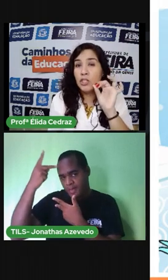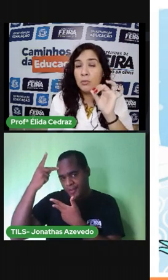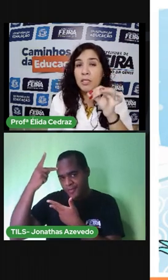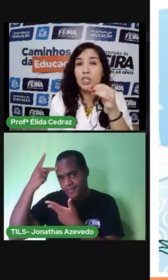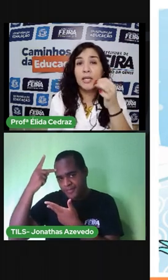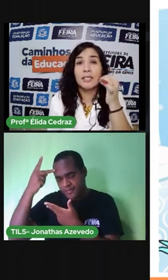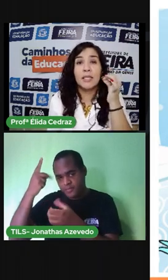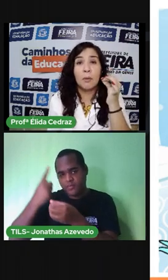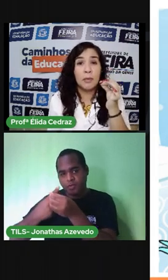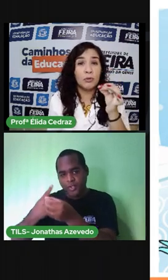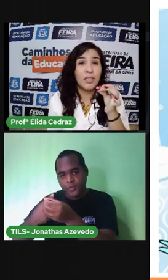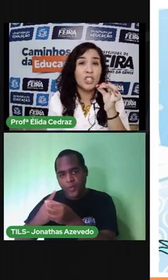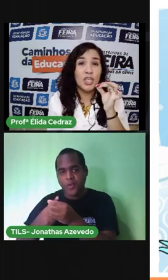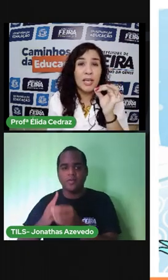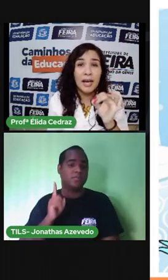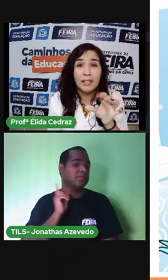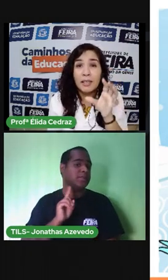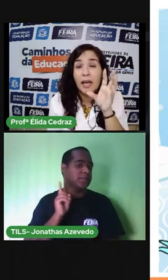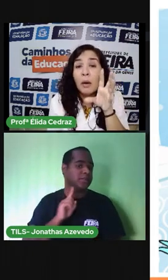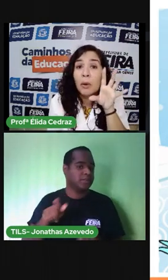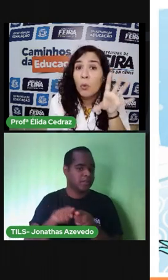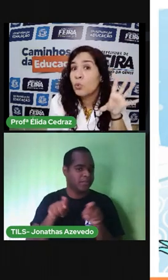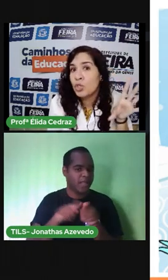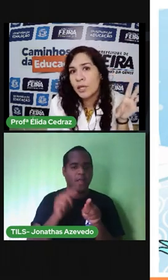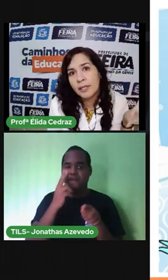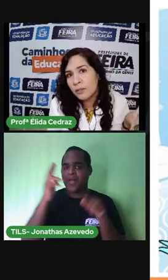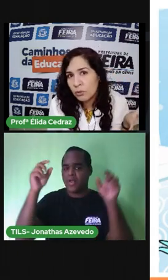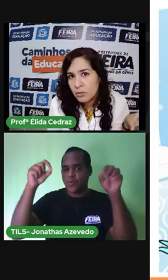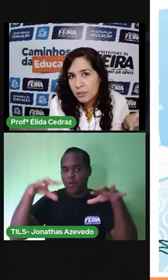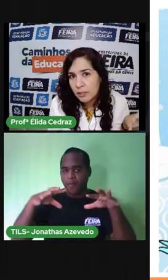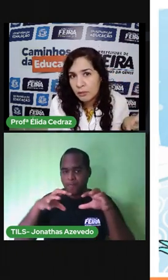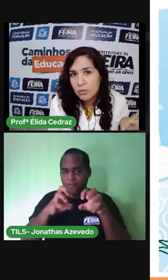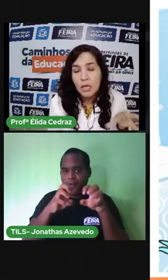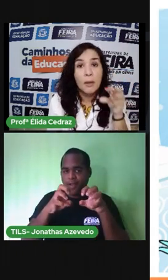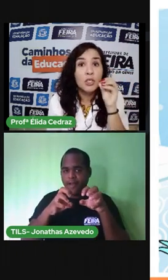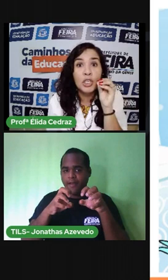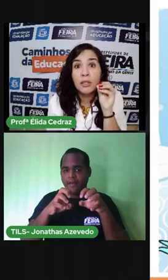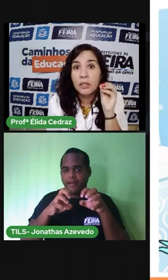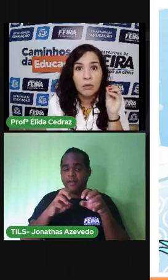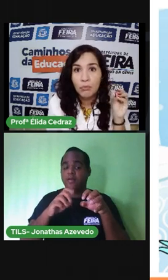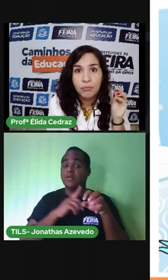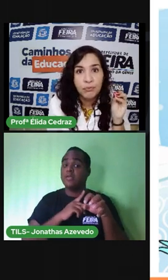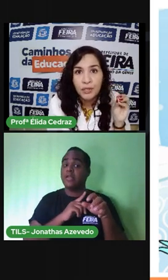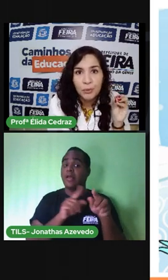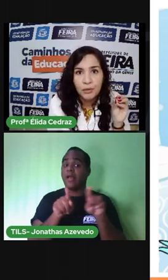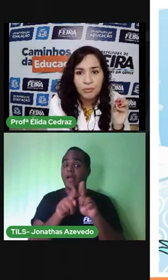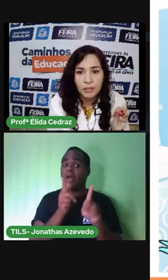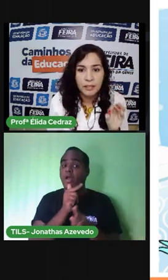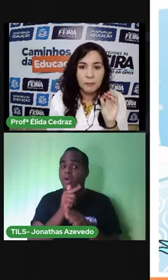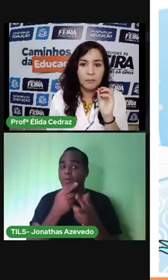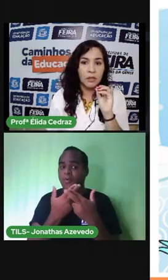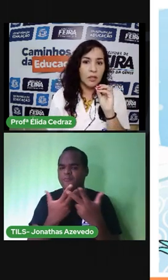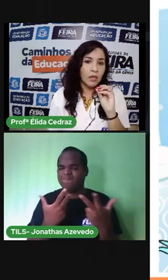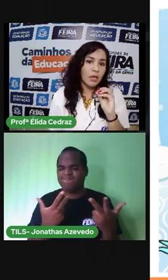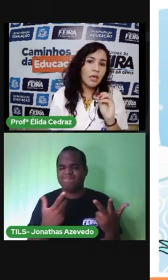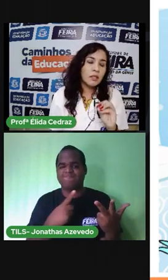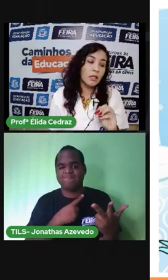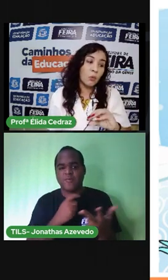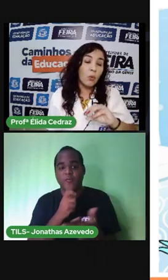e de Minas Gerais tem o período da geada, que a água congela dentro dos canos. De tão frio que fica.